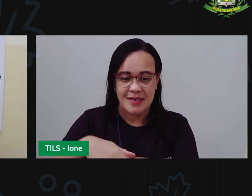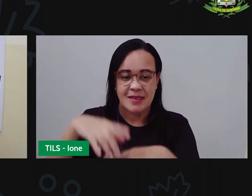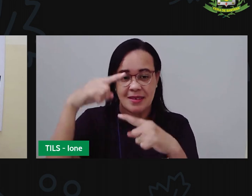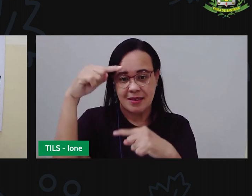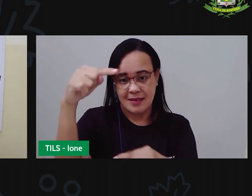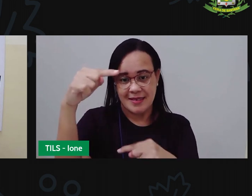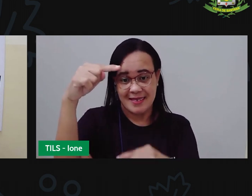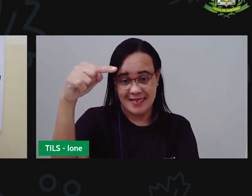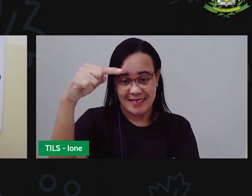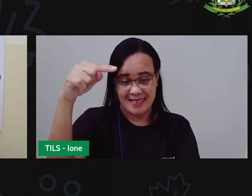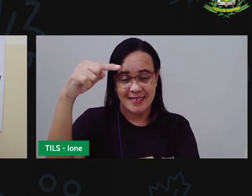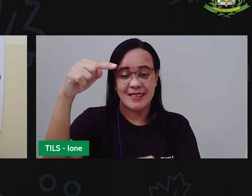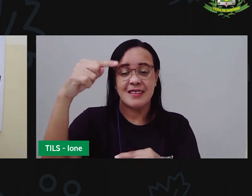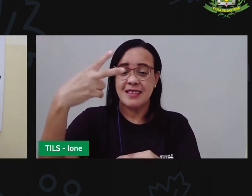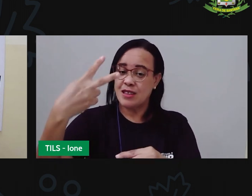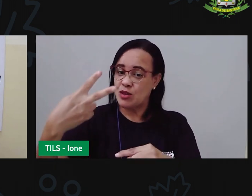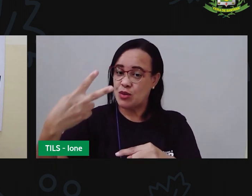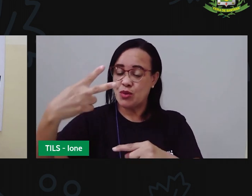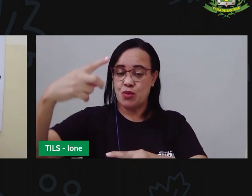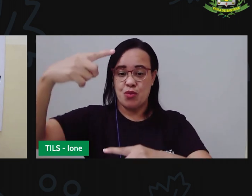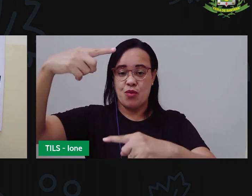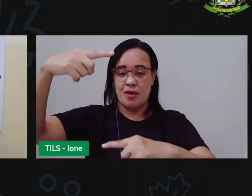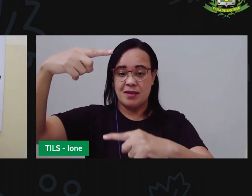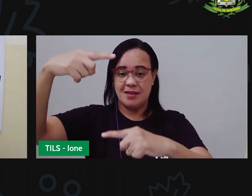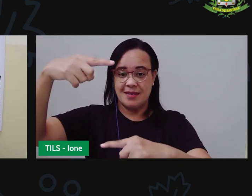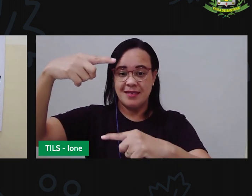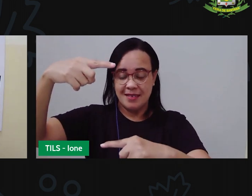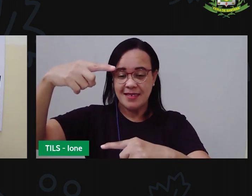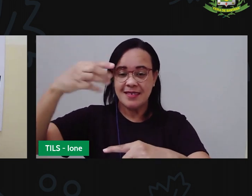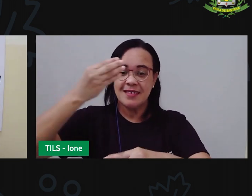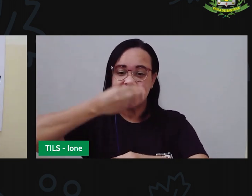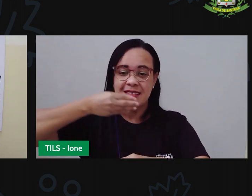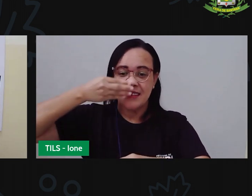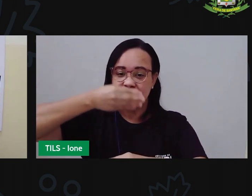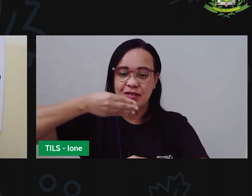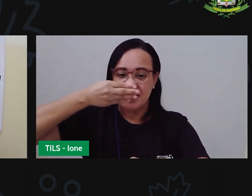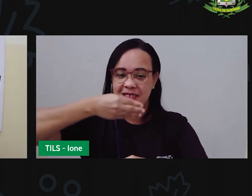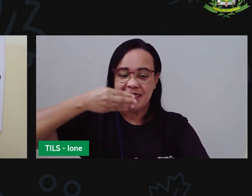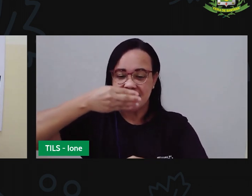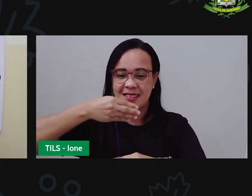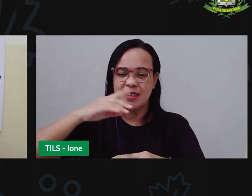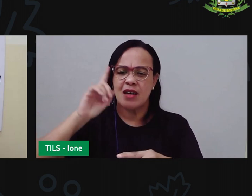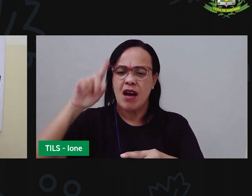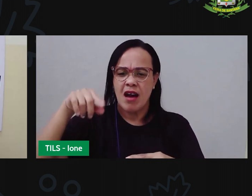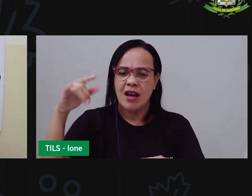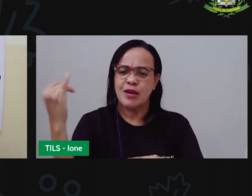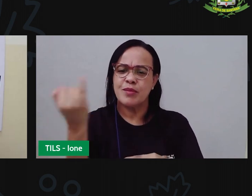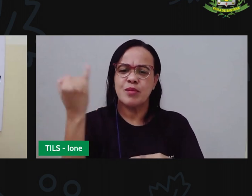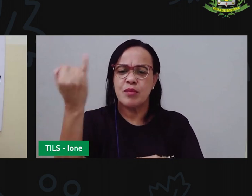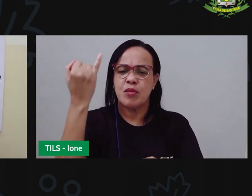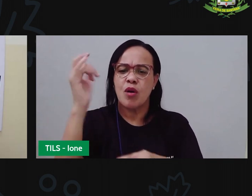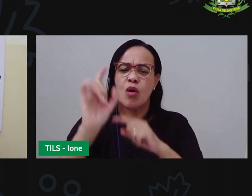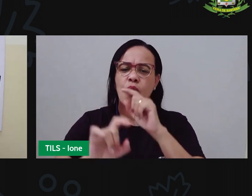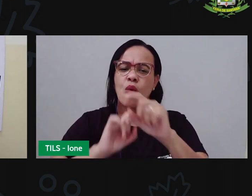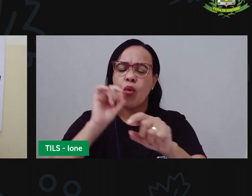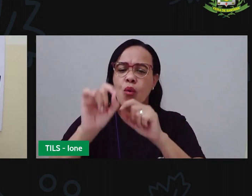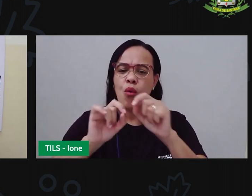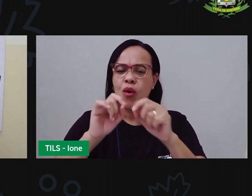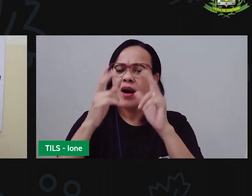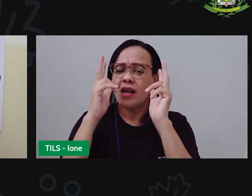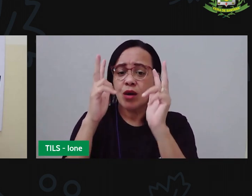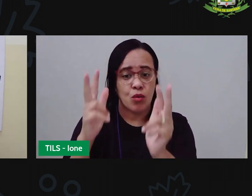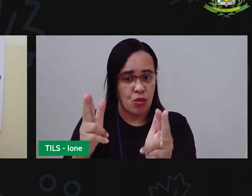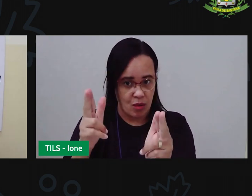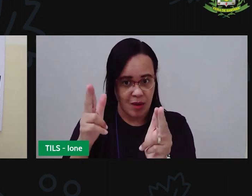duas garrafas PET tá? É importante que elas sejam do mesmo modelo